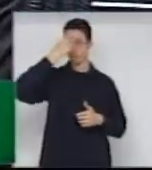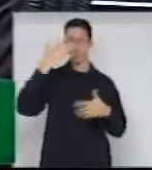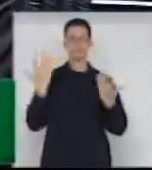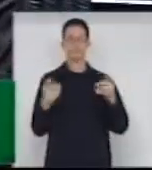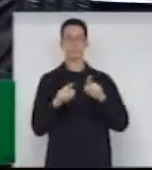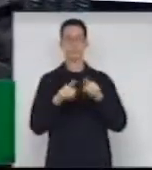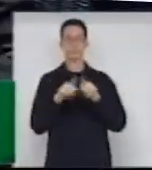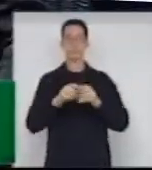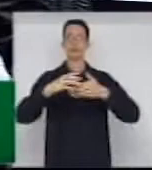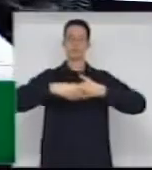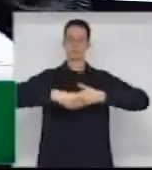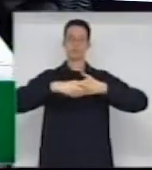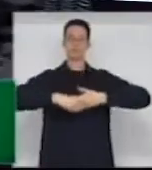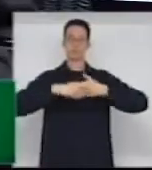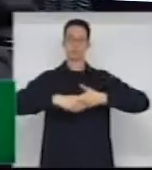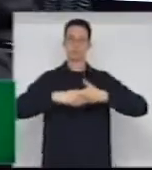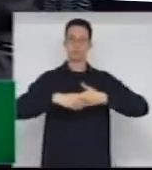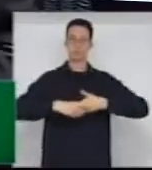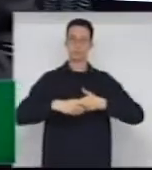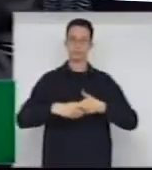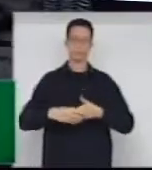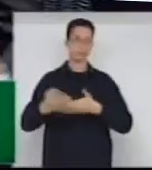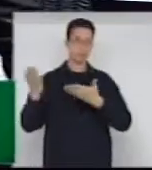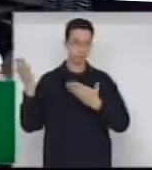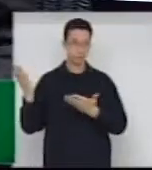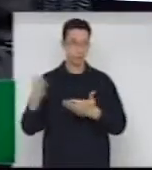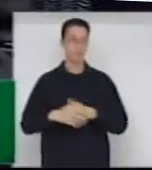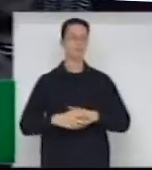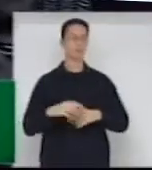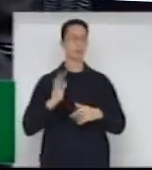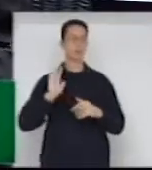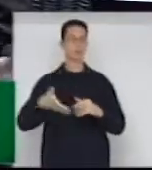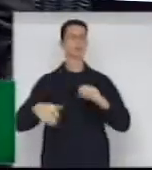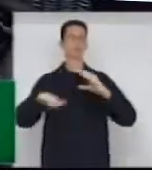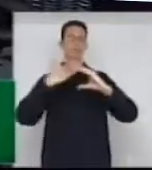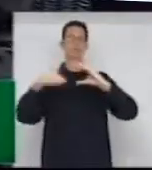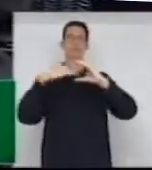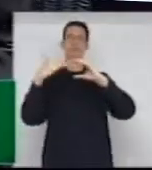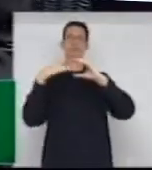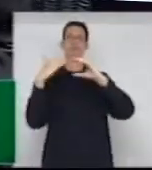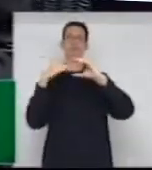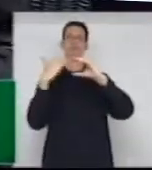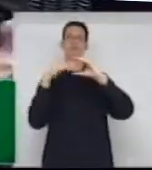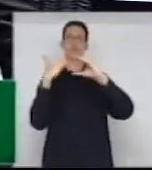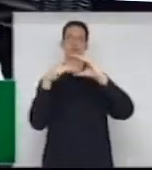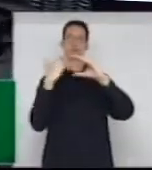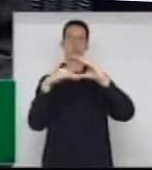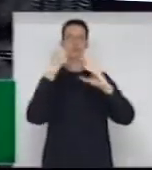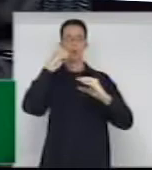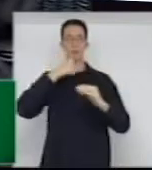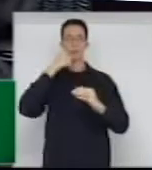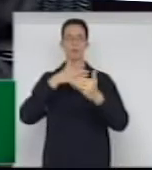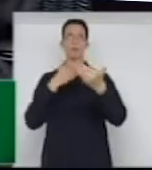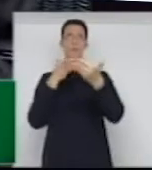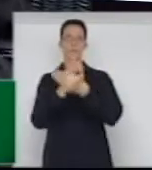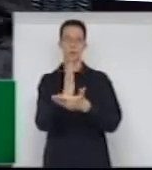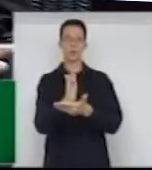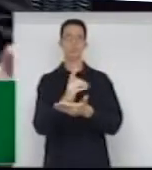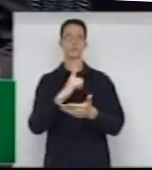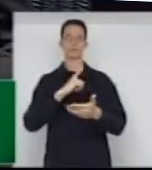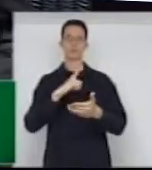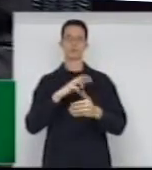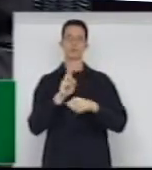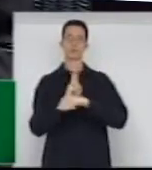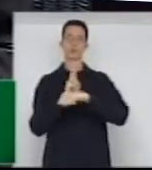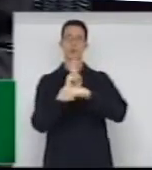pronunciamento. Eu recebi vários e-mails também dessas aprovadas, que estão naquela reserva,